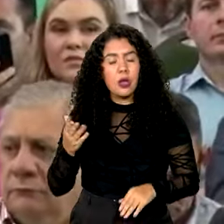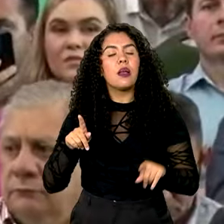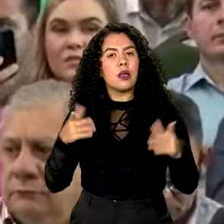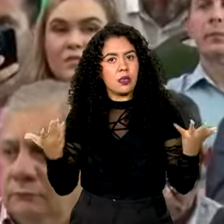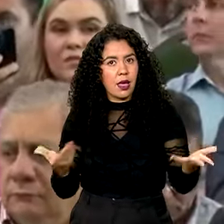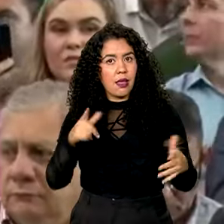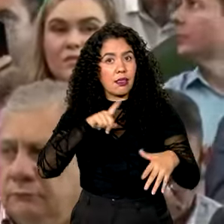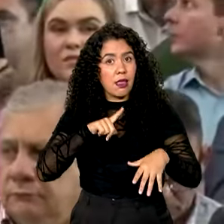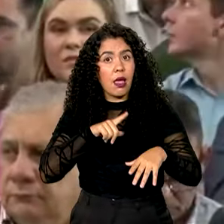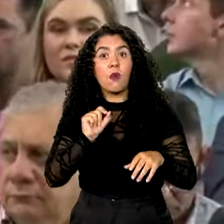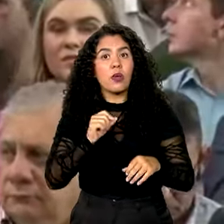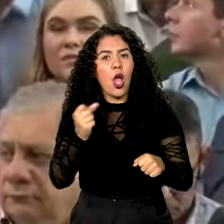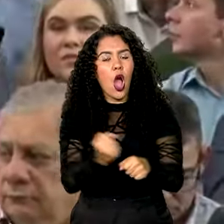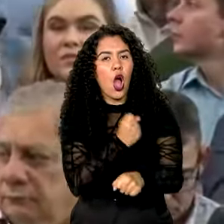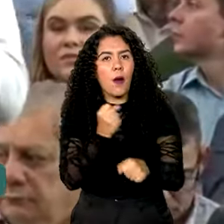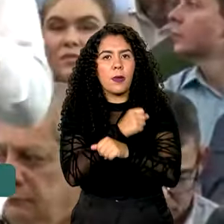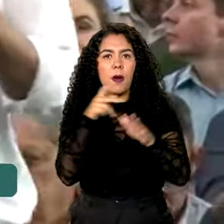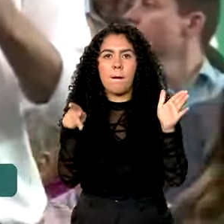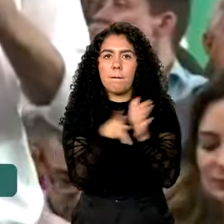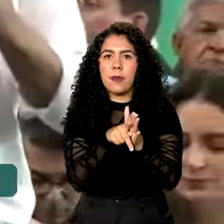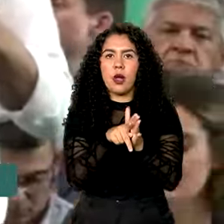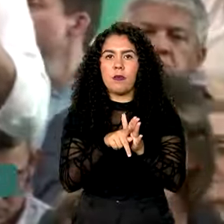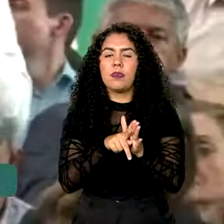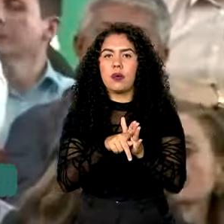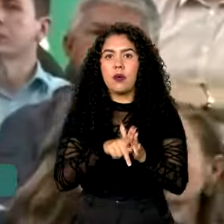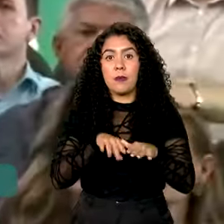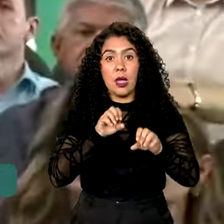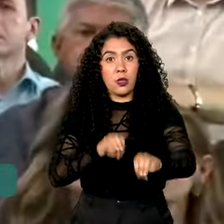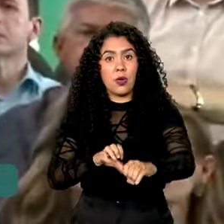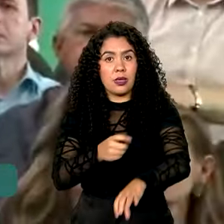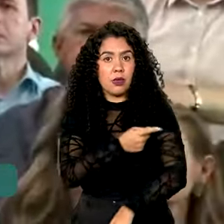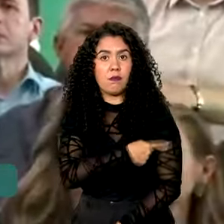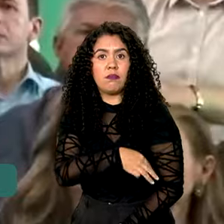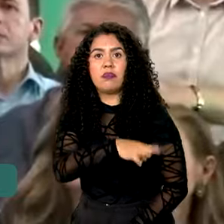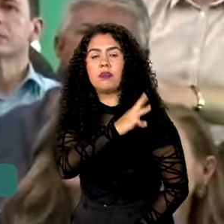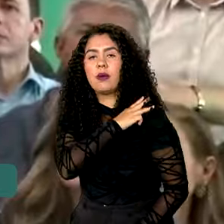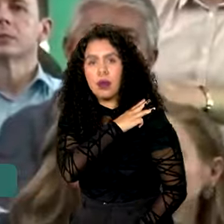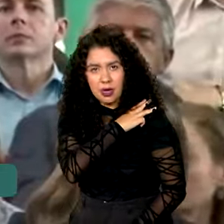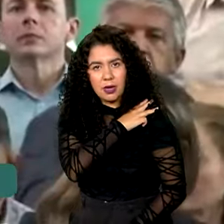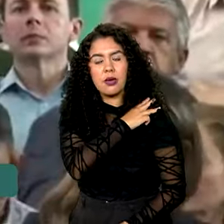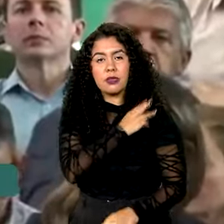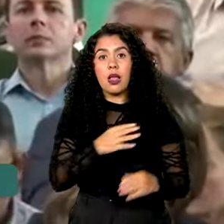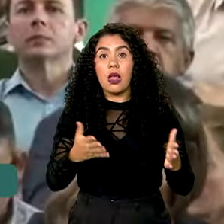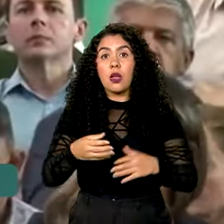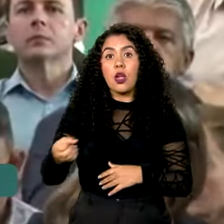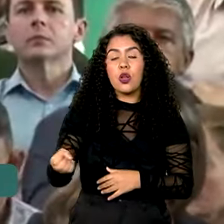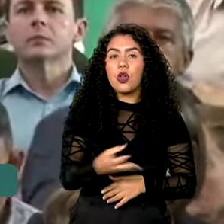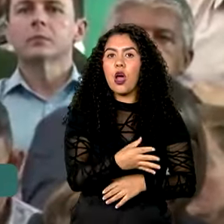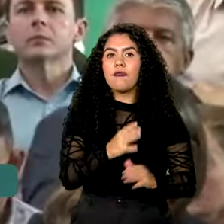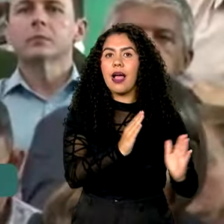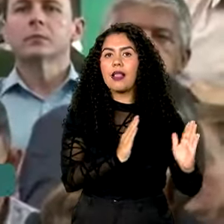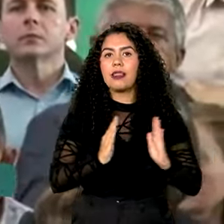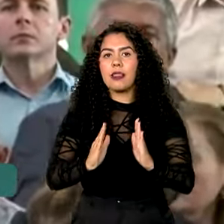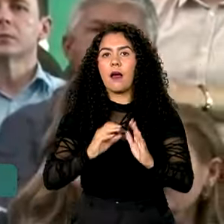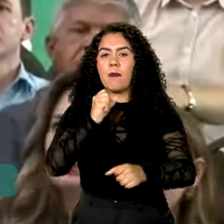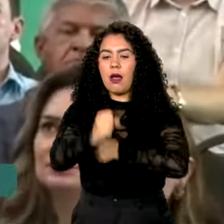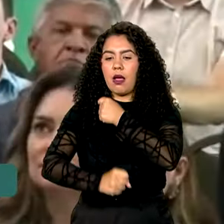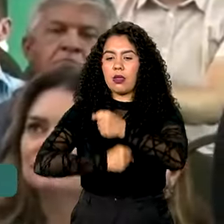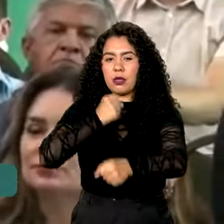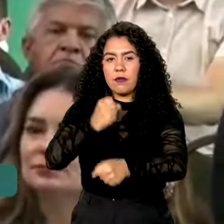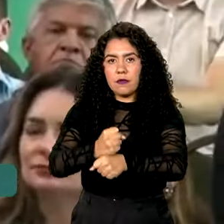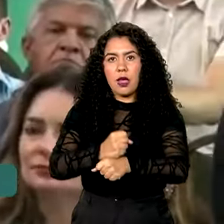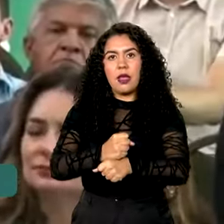educação básica. Nós abrimos o edital nessa primeira etapa, que vai ter uma nova etapa no ano que vem, para os novos